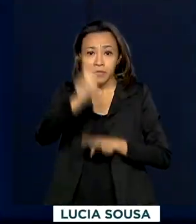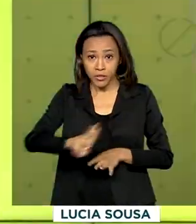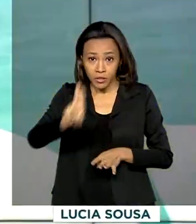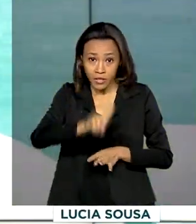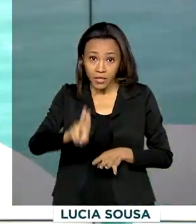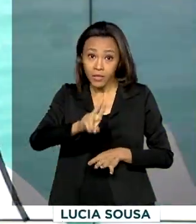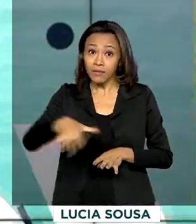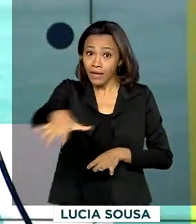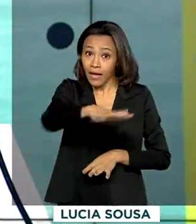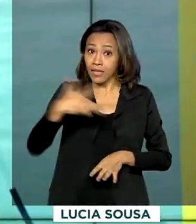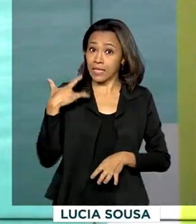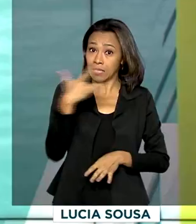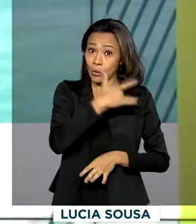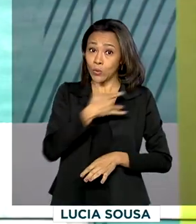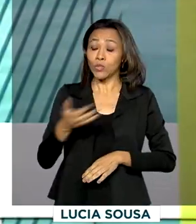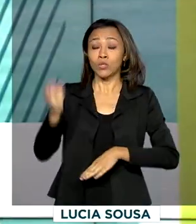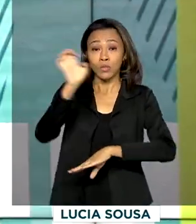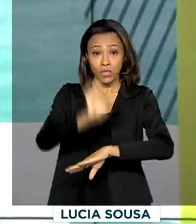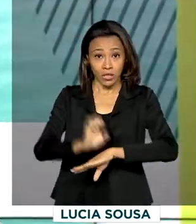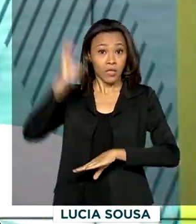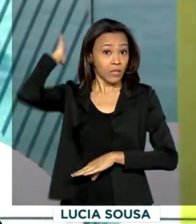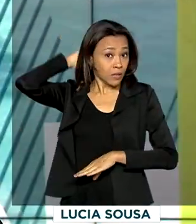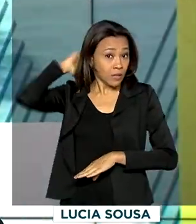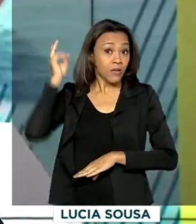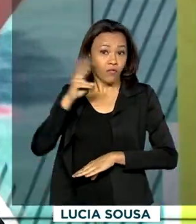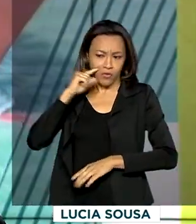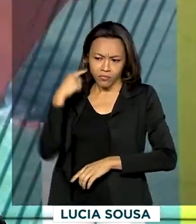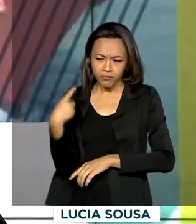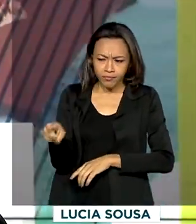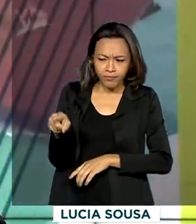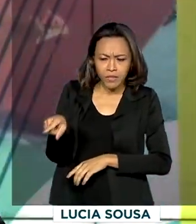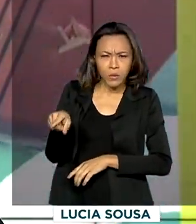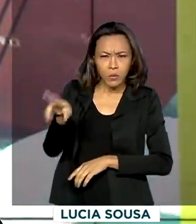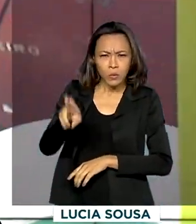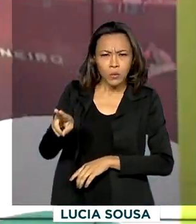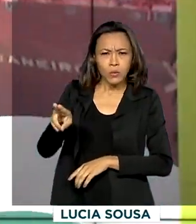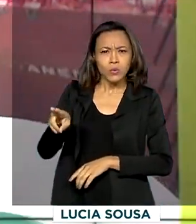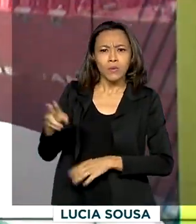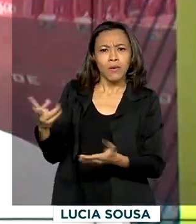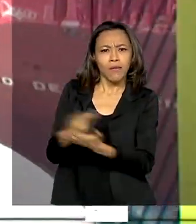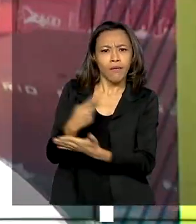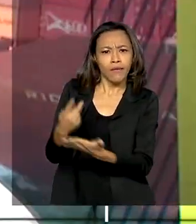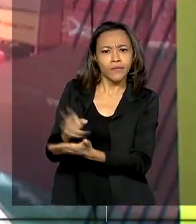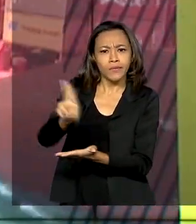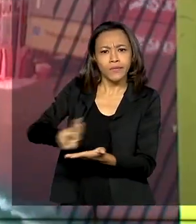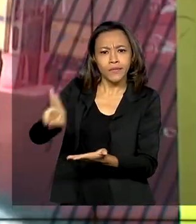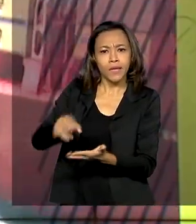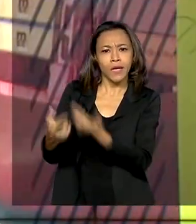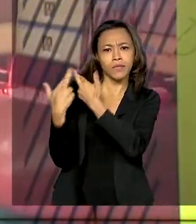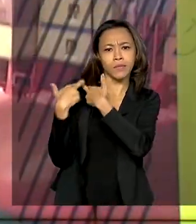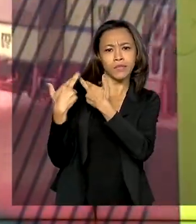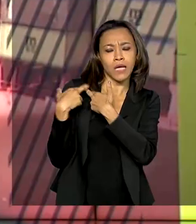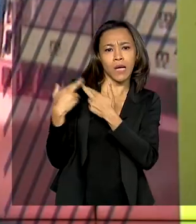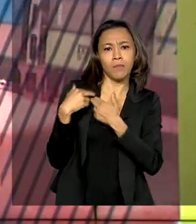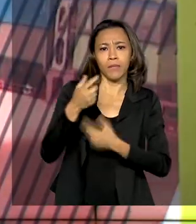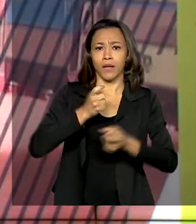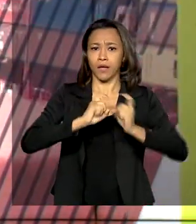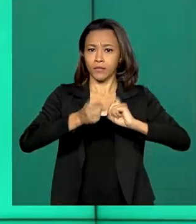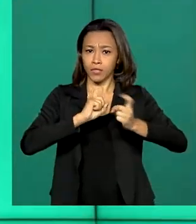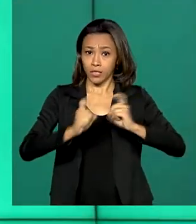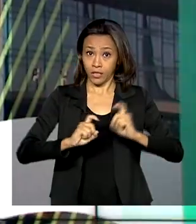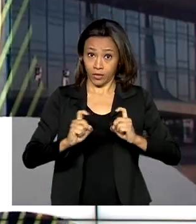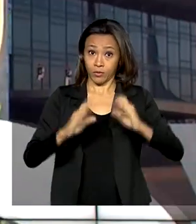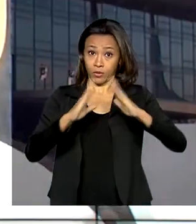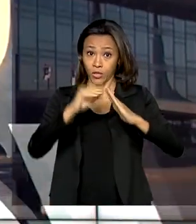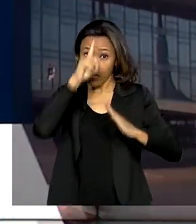a CGU, foram identificadas fraudes na contratação de organizações responsáveis pela gestão de hospitais de campanha